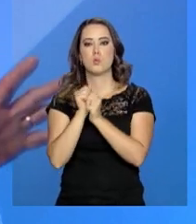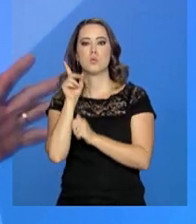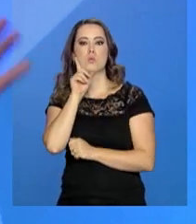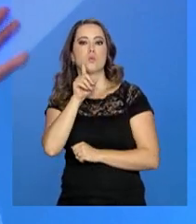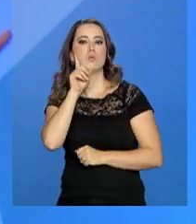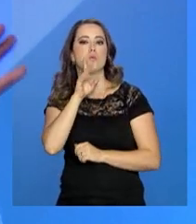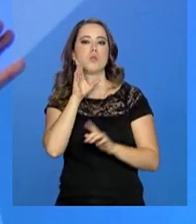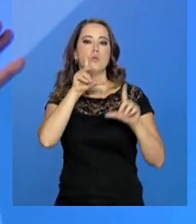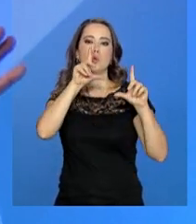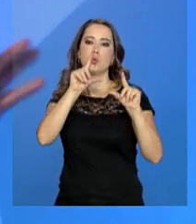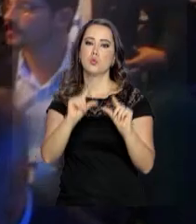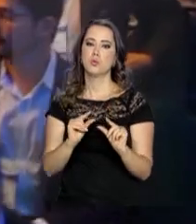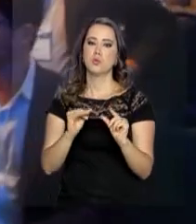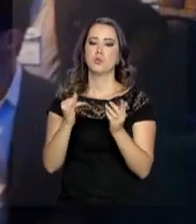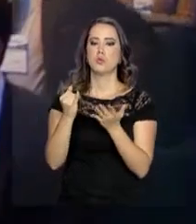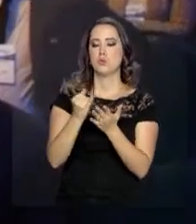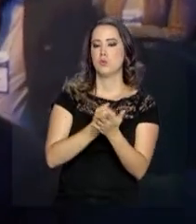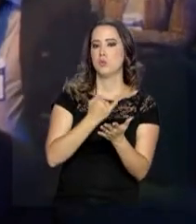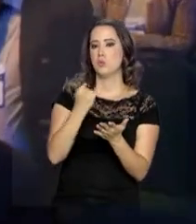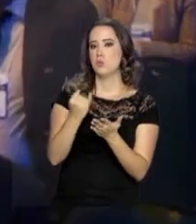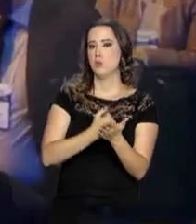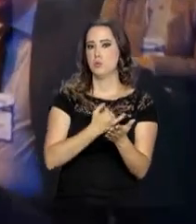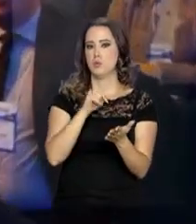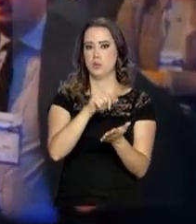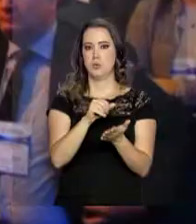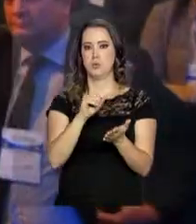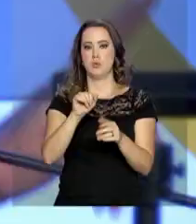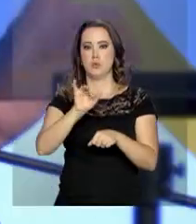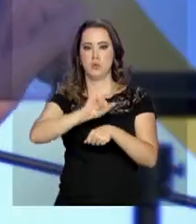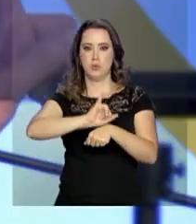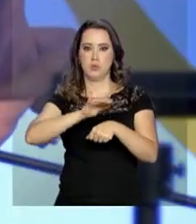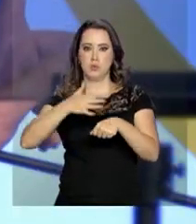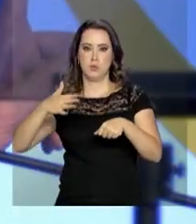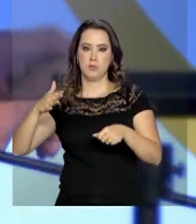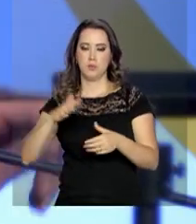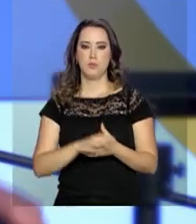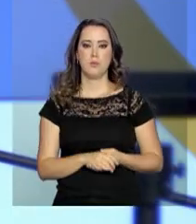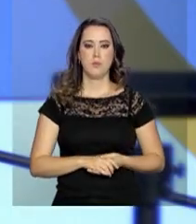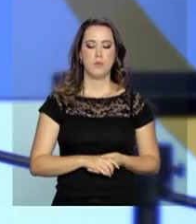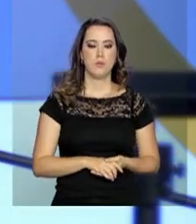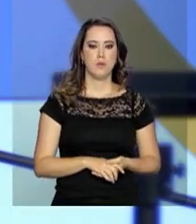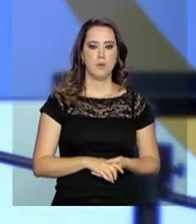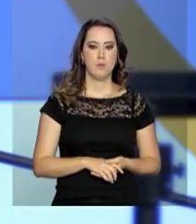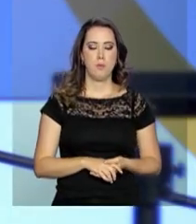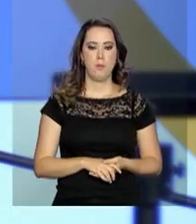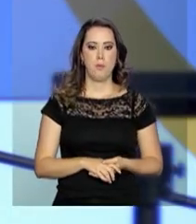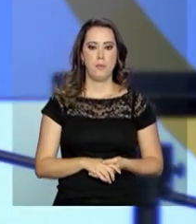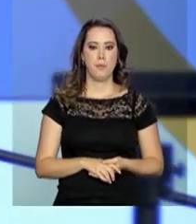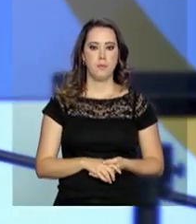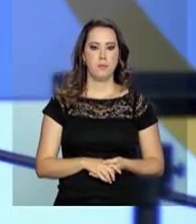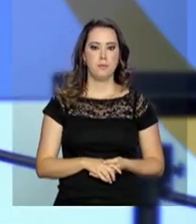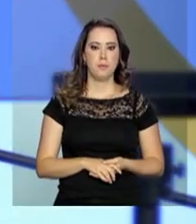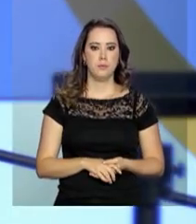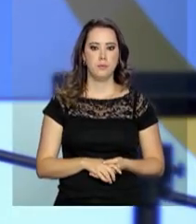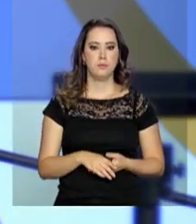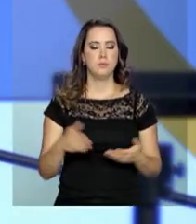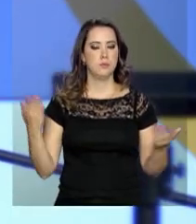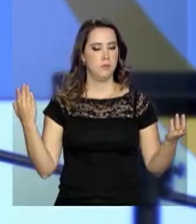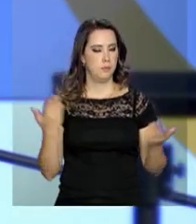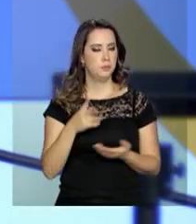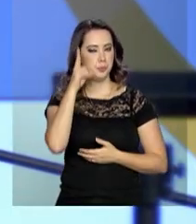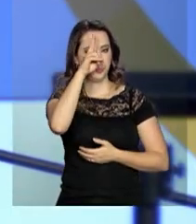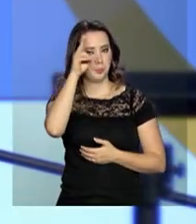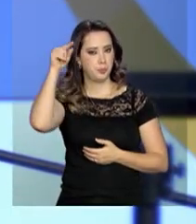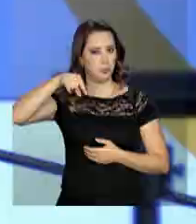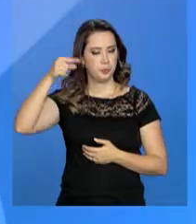para baixar a sobretaxa aplicada ao aço brasileiro. Ainda agora, quando nos Estados Unidos se sobretaxou